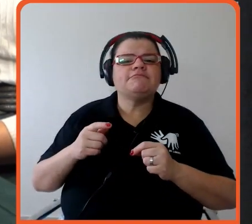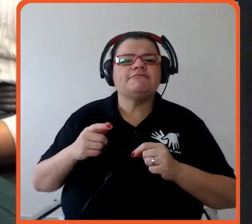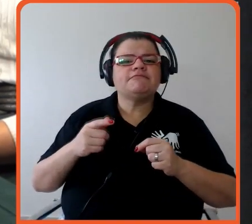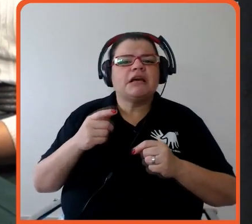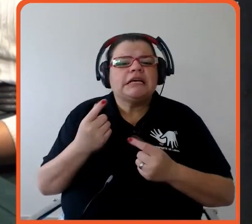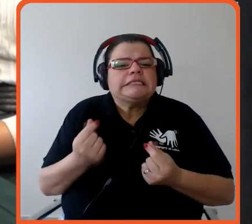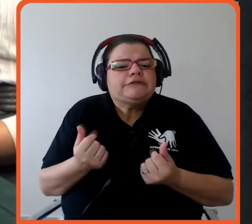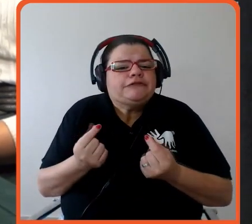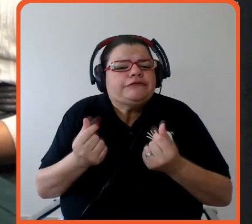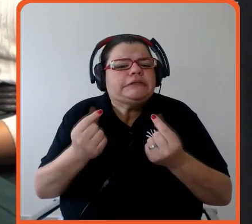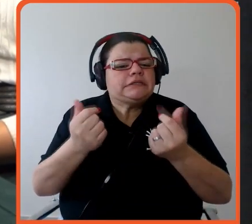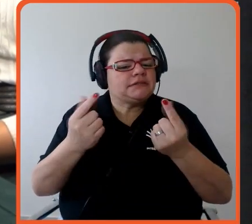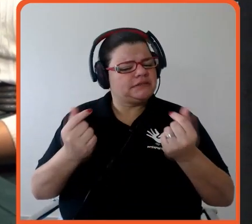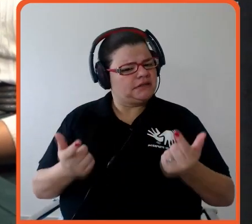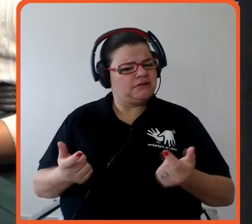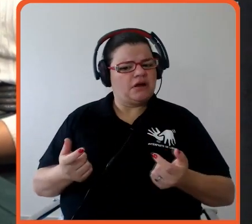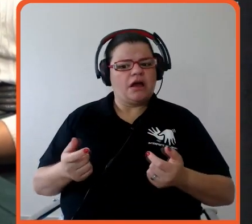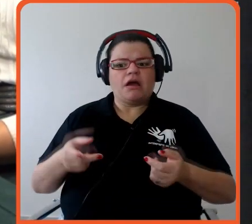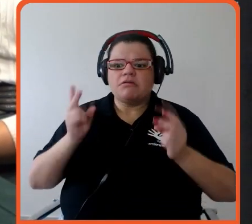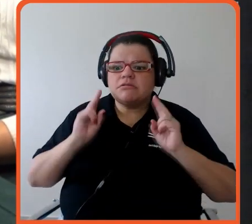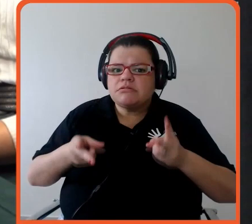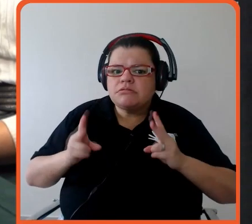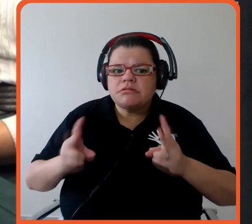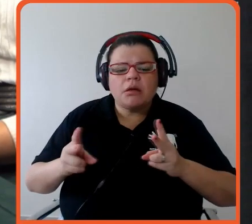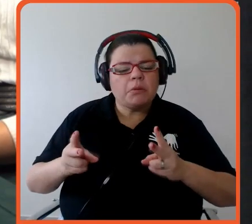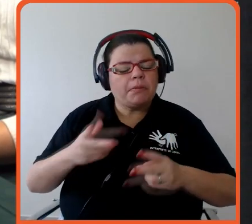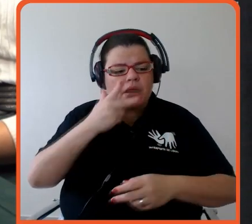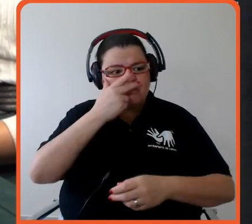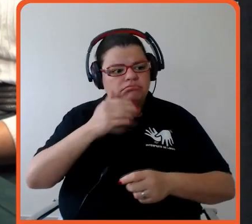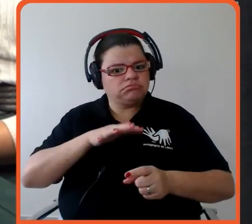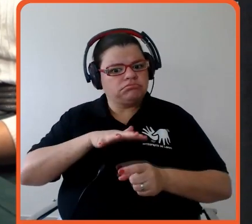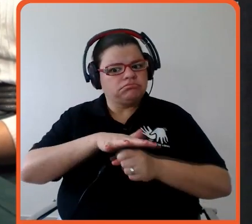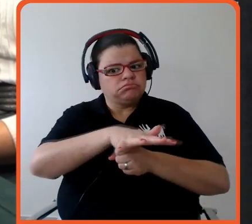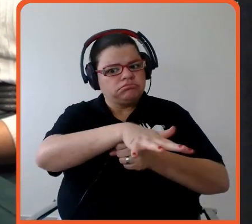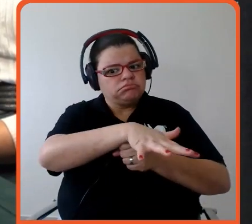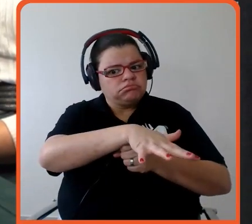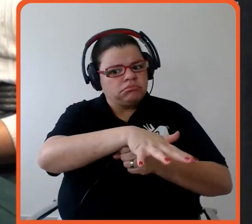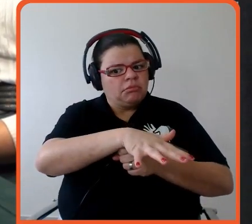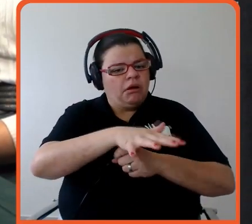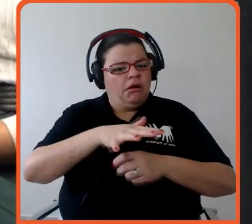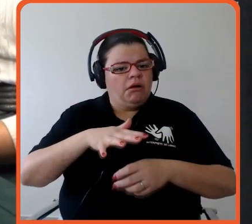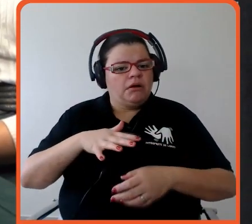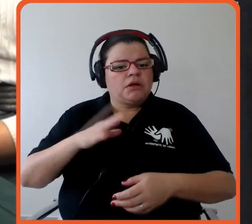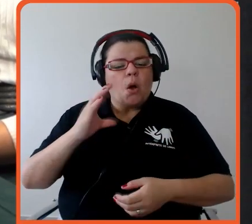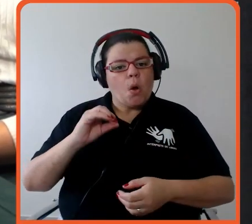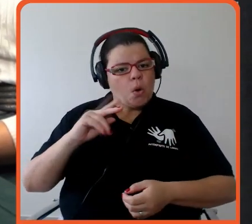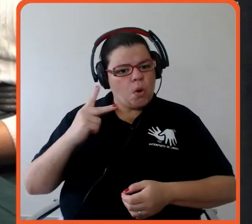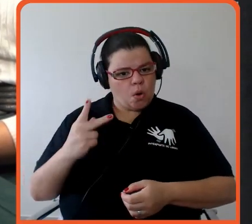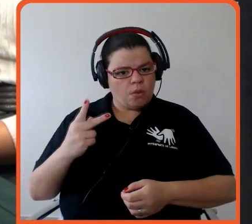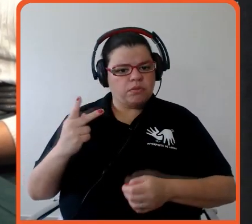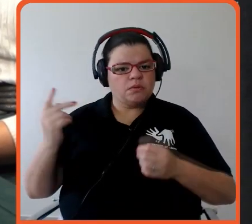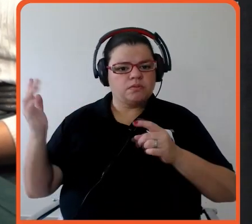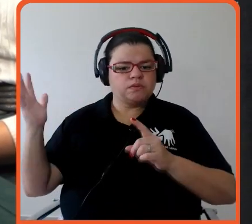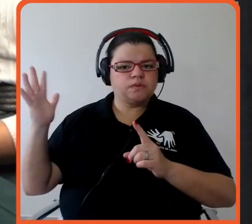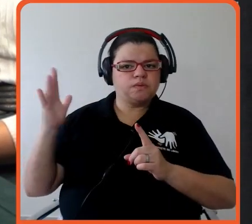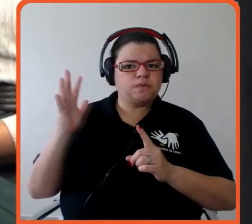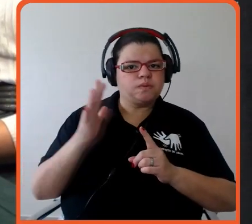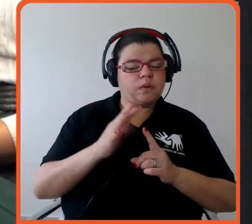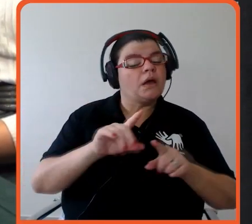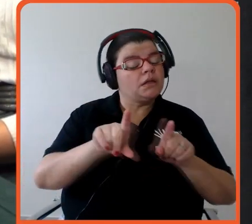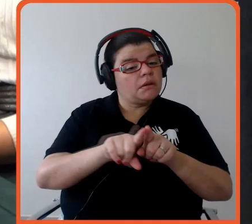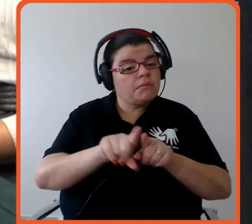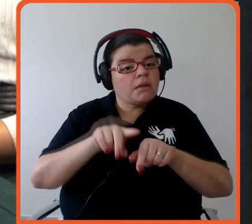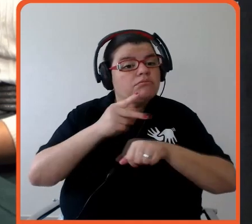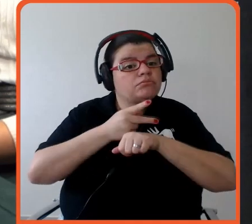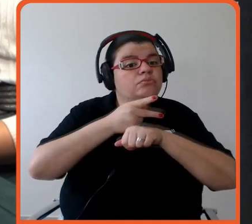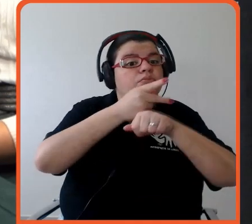de maneira tão massiva na COP, né, e não só isso, também vindo com compromissos, né, então ali